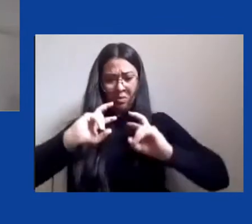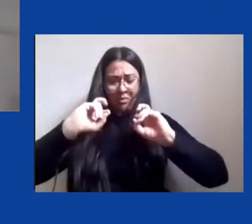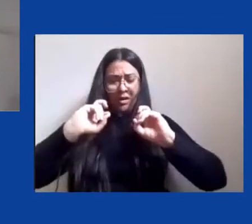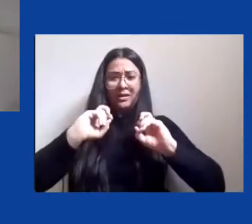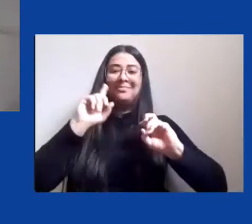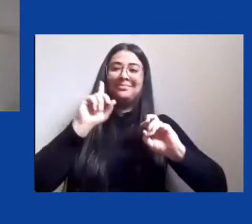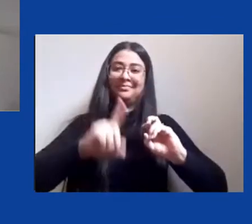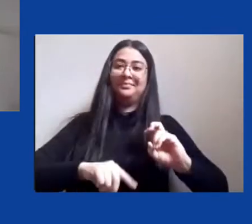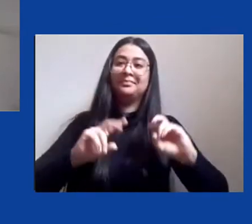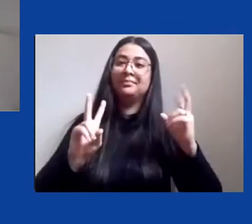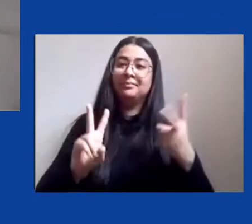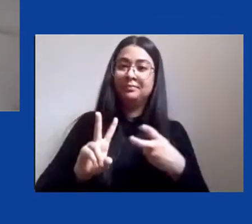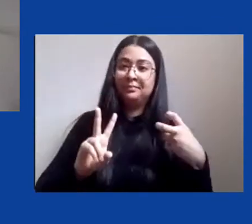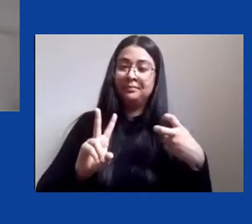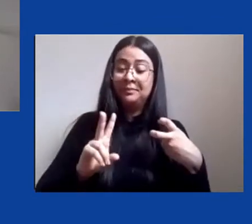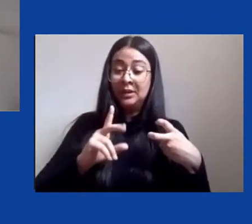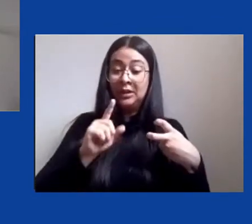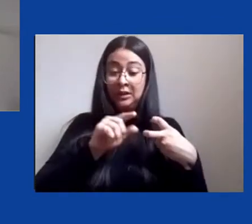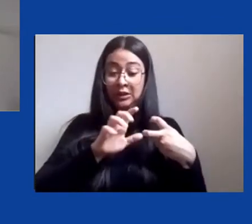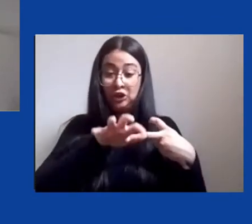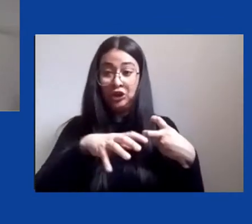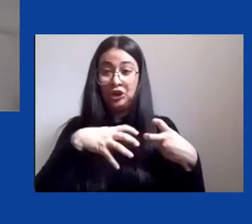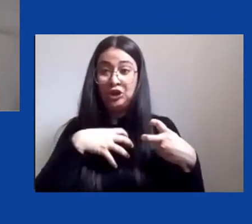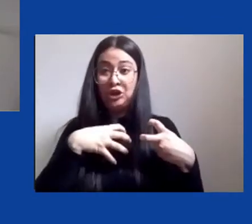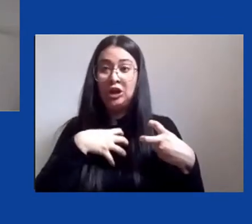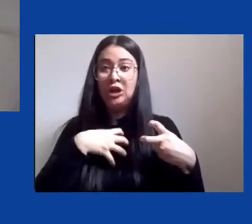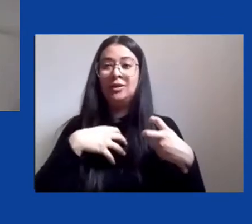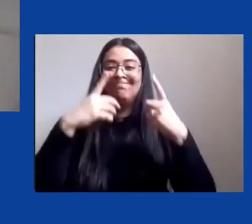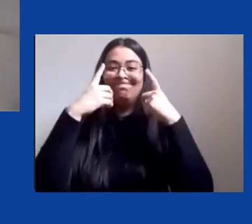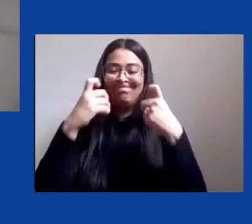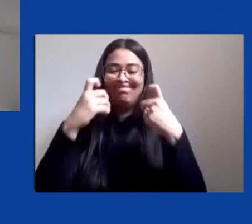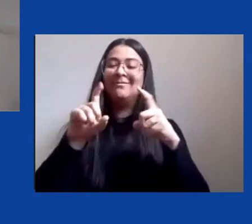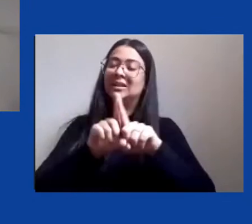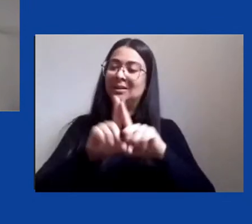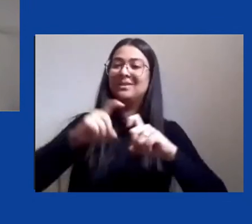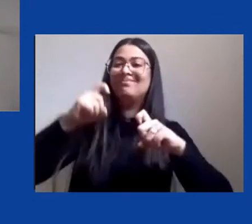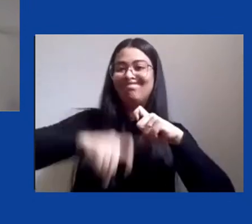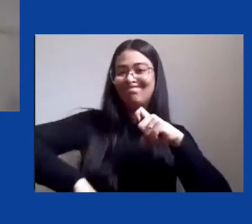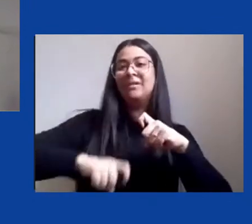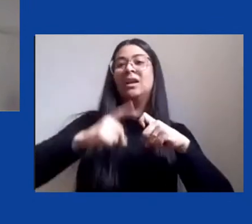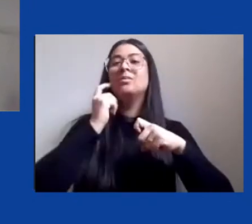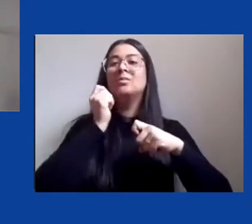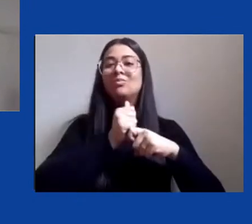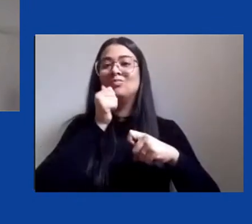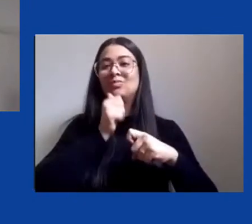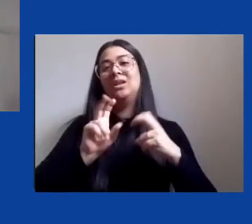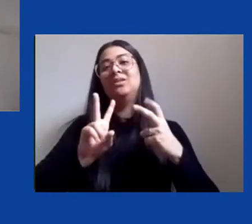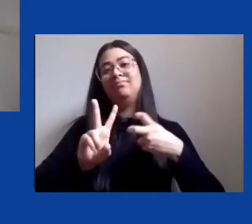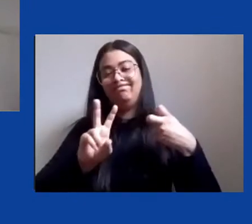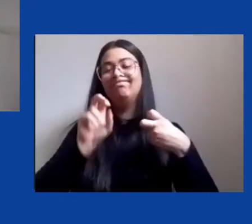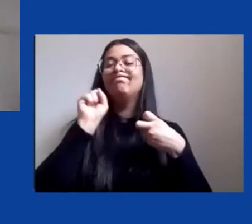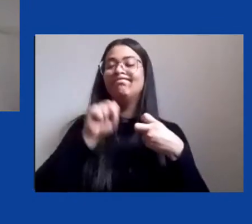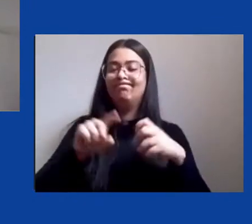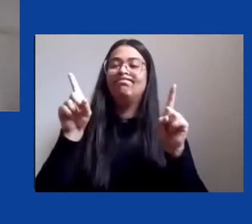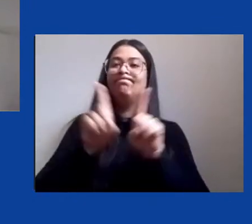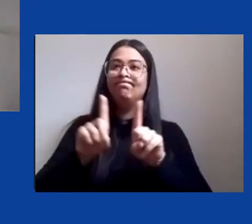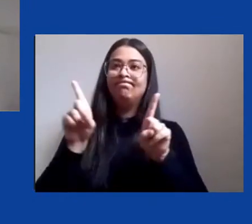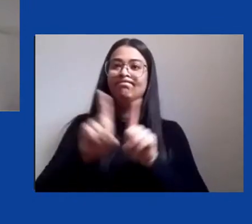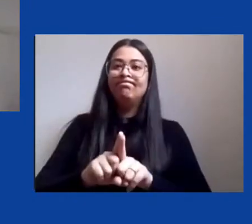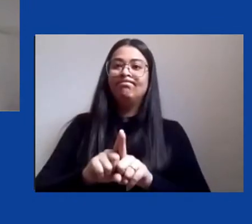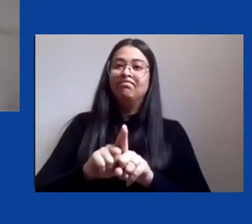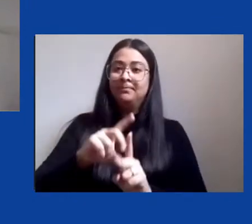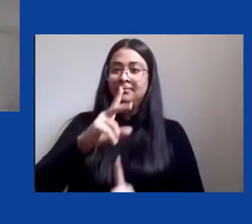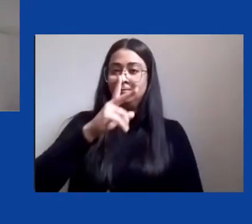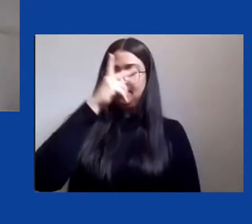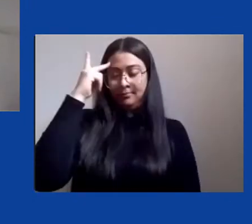violência também sexual que ocorreu contra as mulheres indígenas bom o invasor e aí